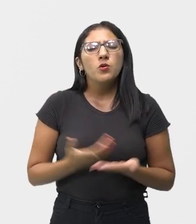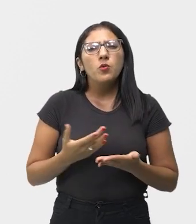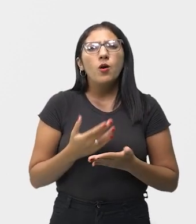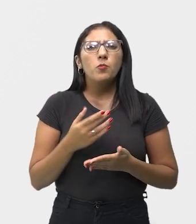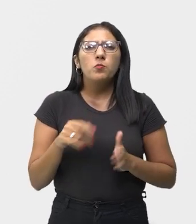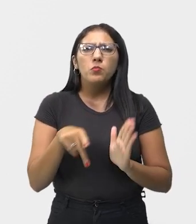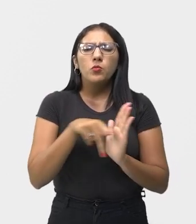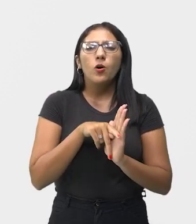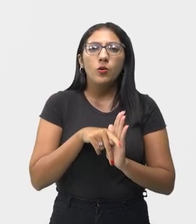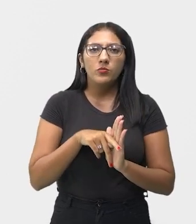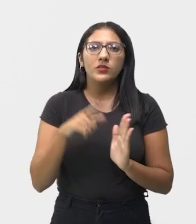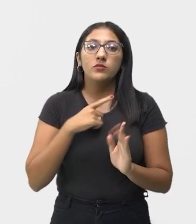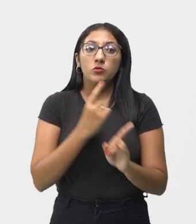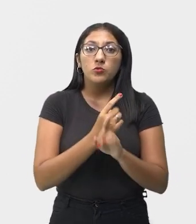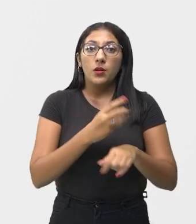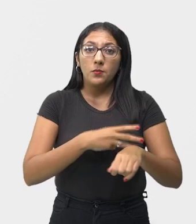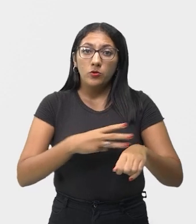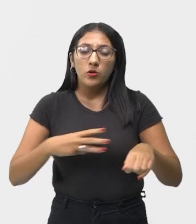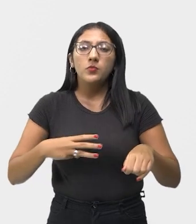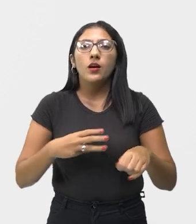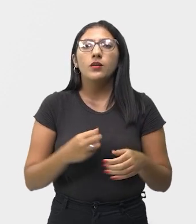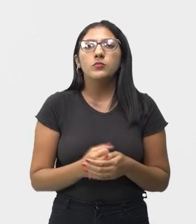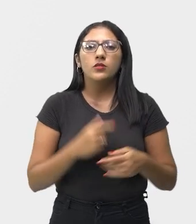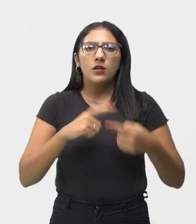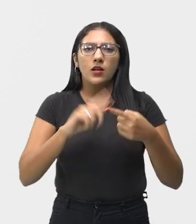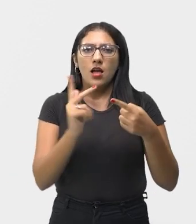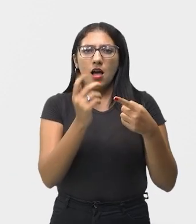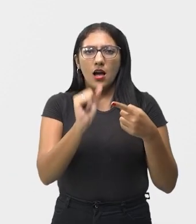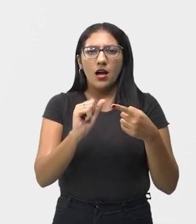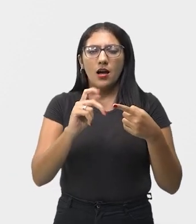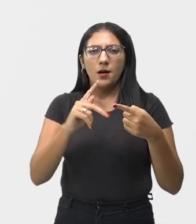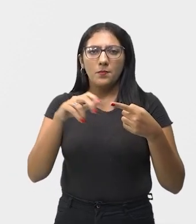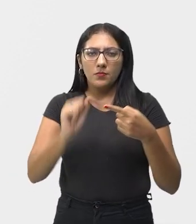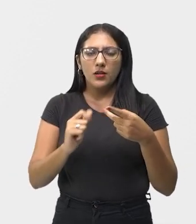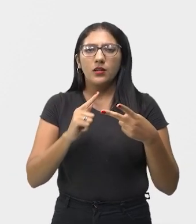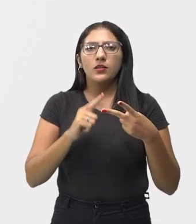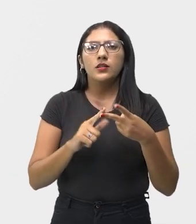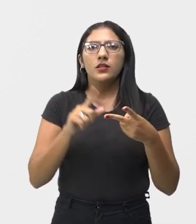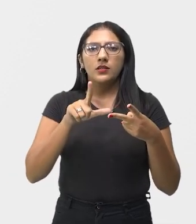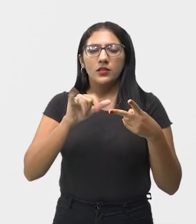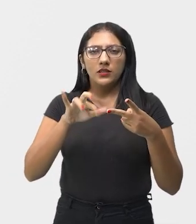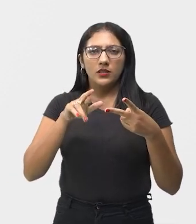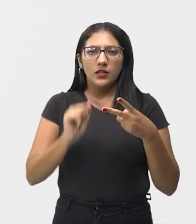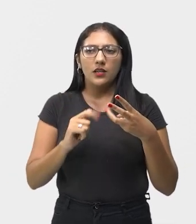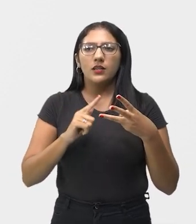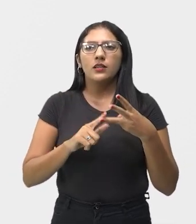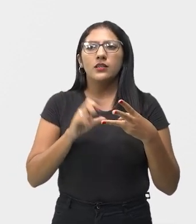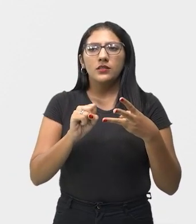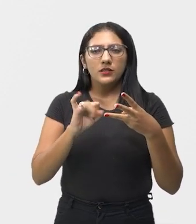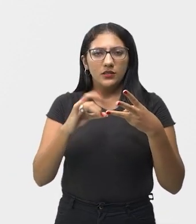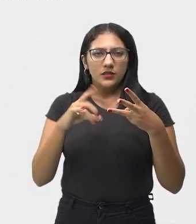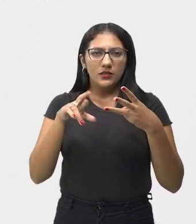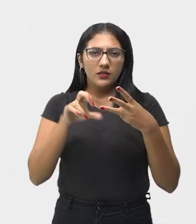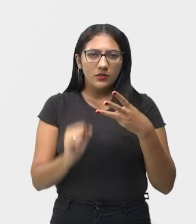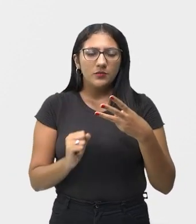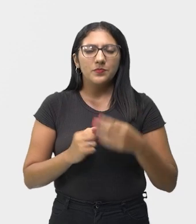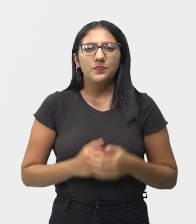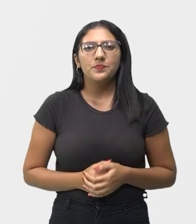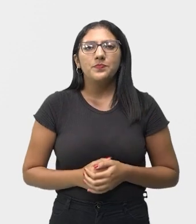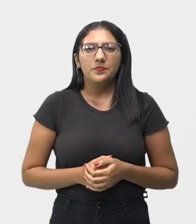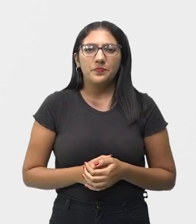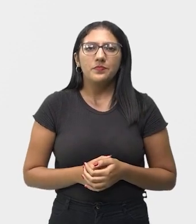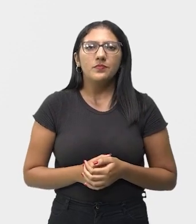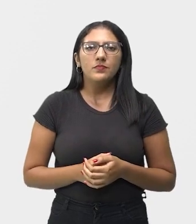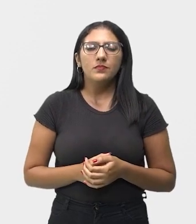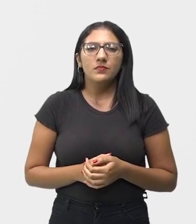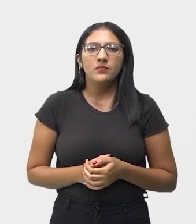Mesopotâmia? Foi a arpa, a lira, não é verdade? E a cítara. Continuando. O